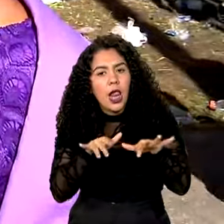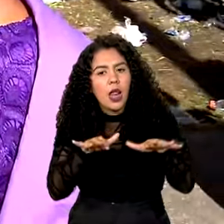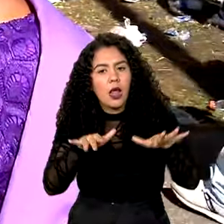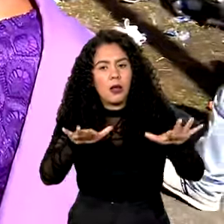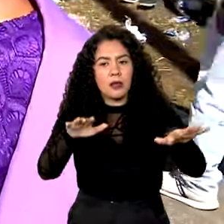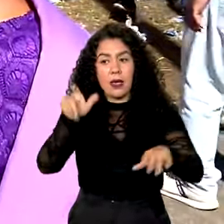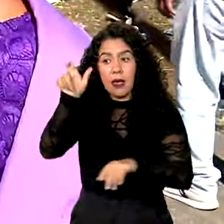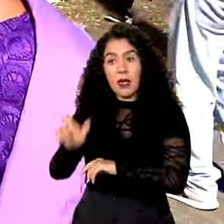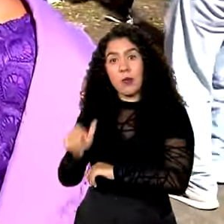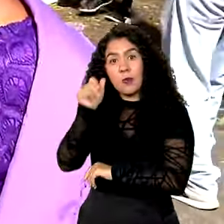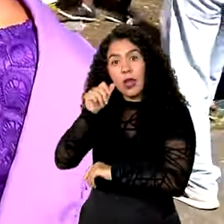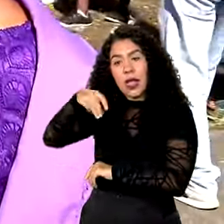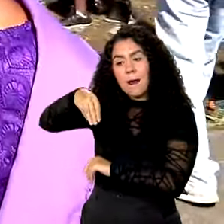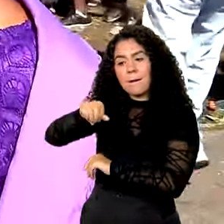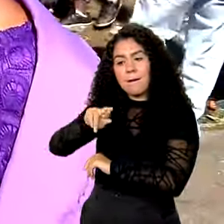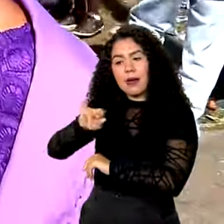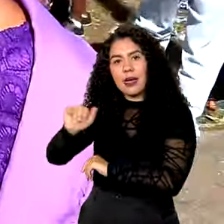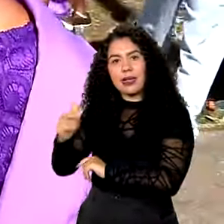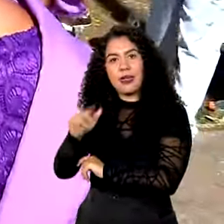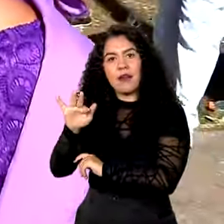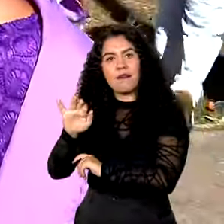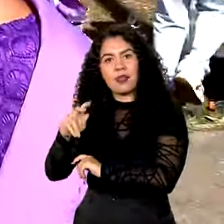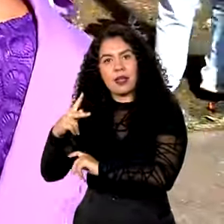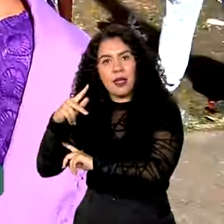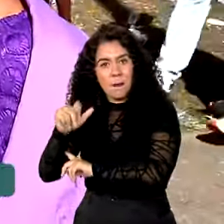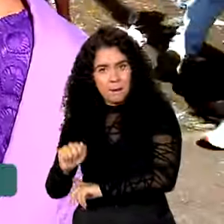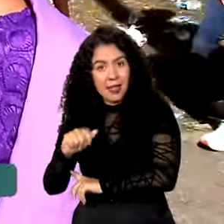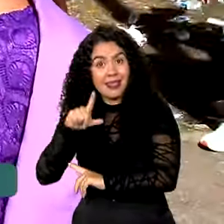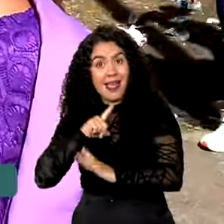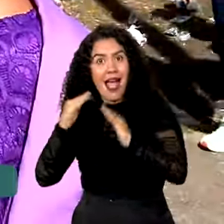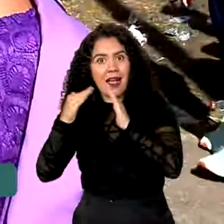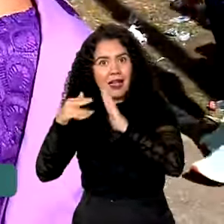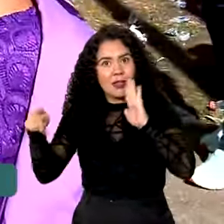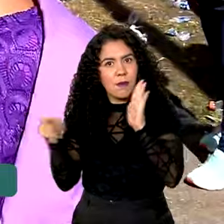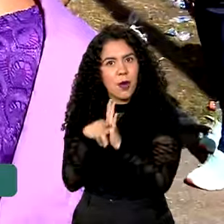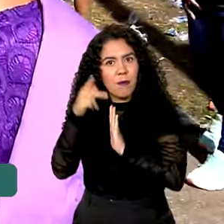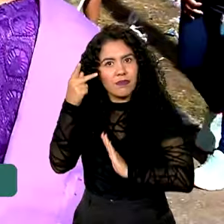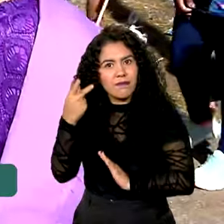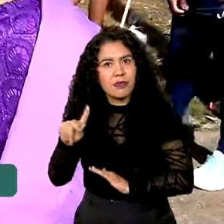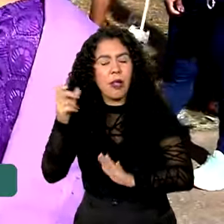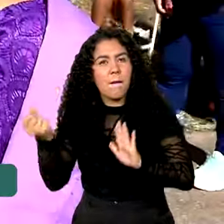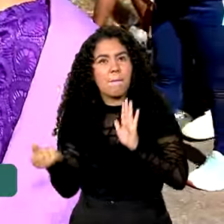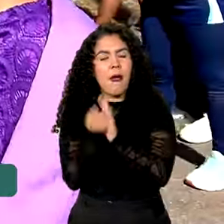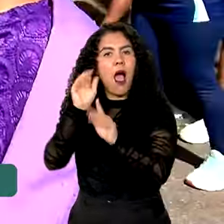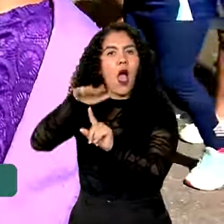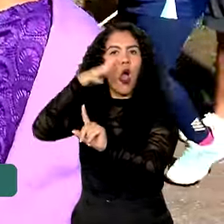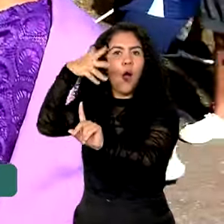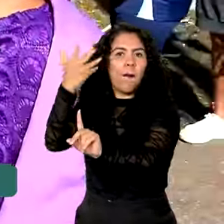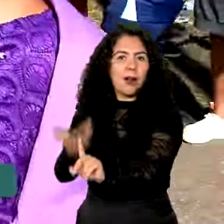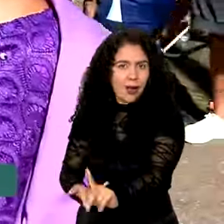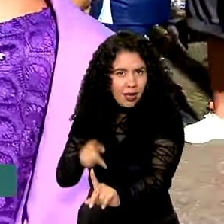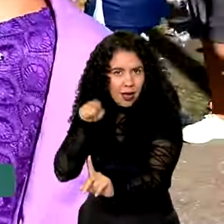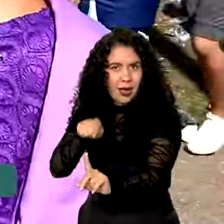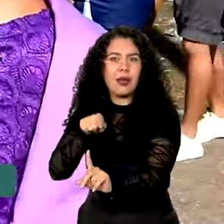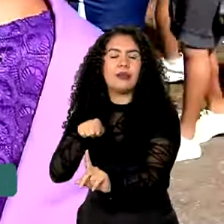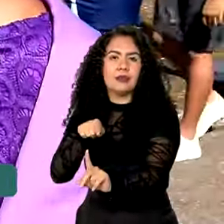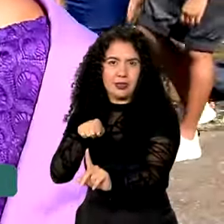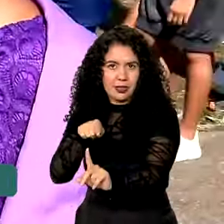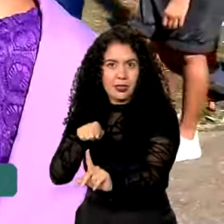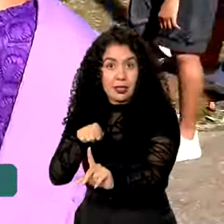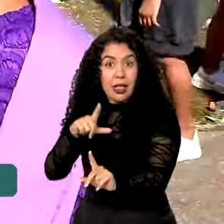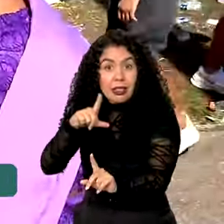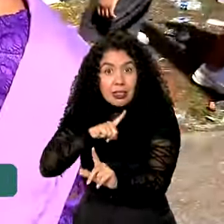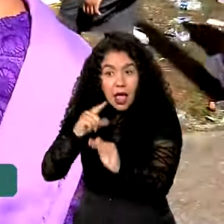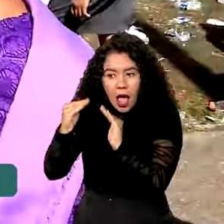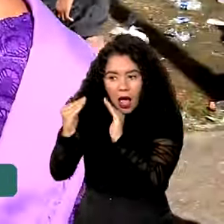Felipa, uma casa, nós temos a casa de Maria Felipa, porque a gente acha que quando você tem uma